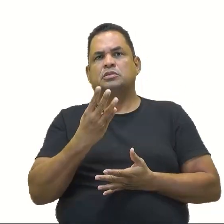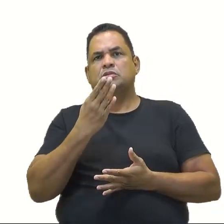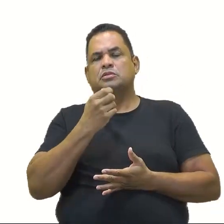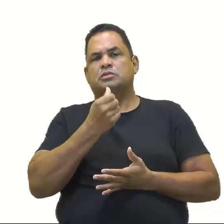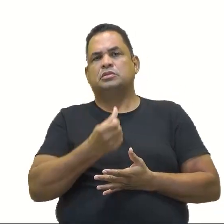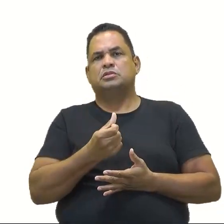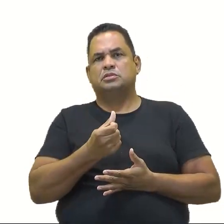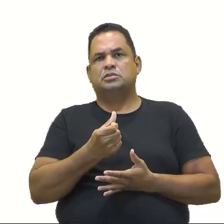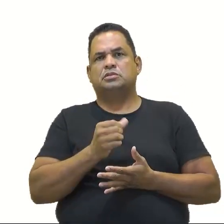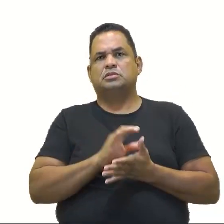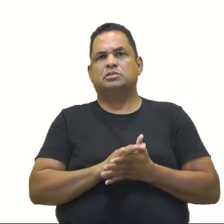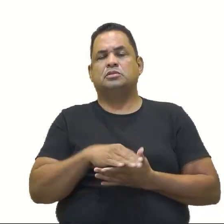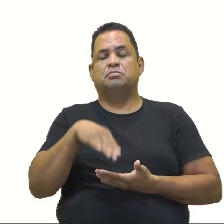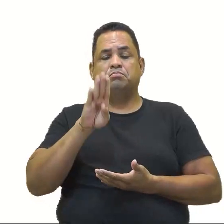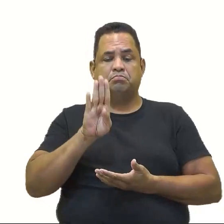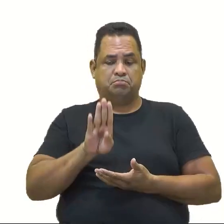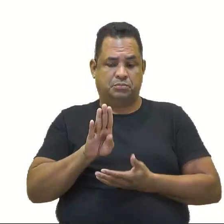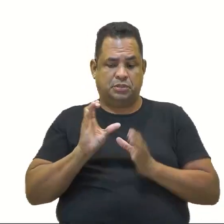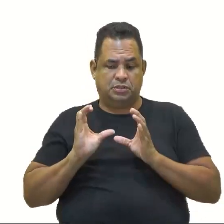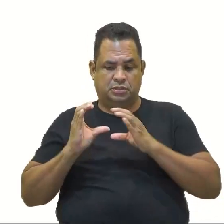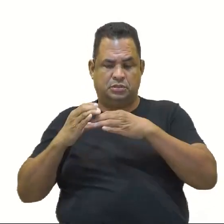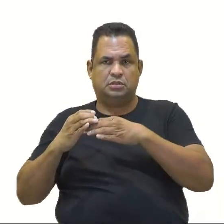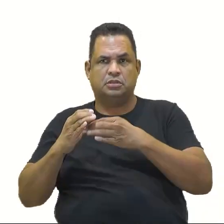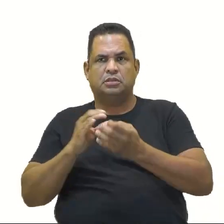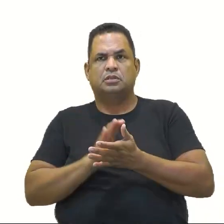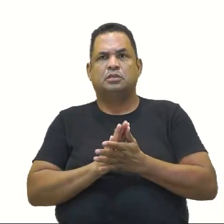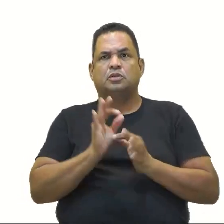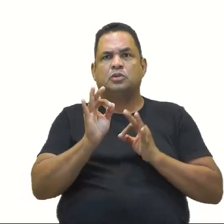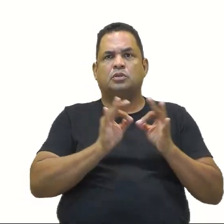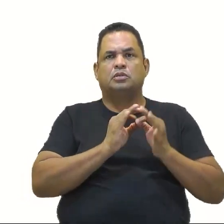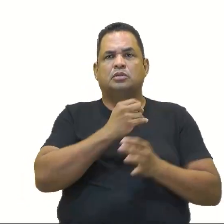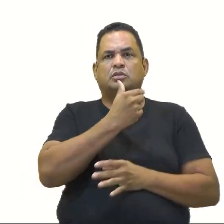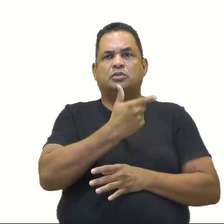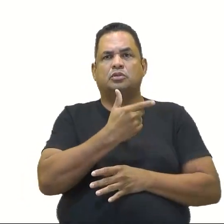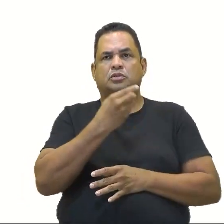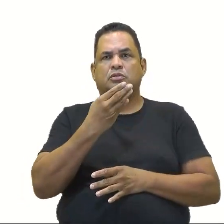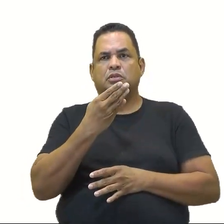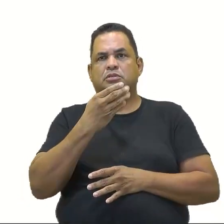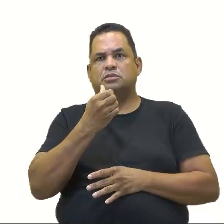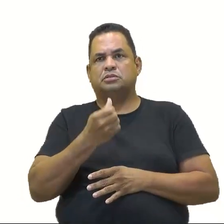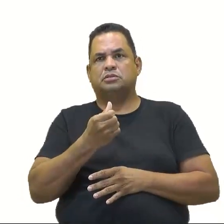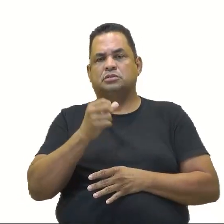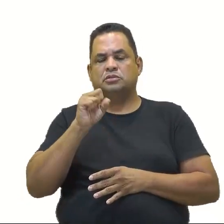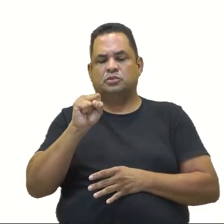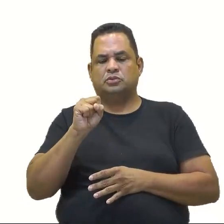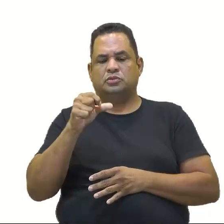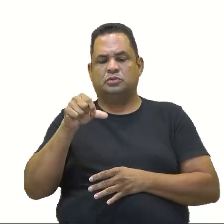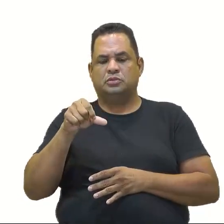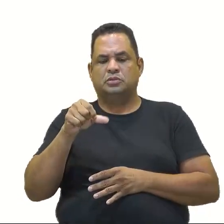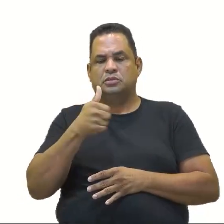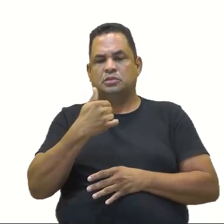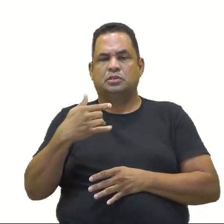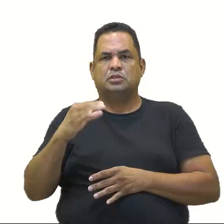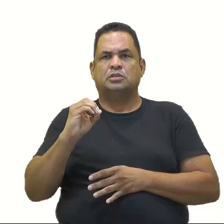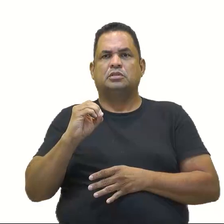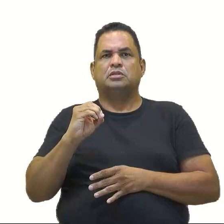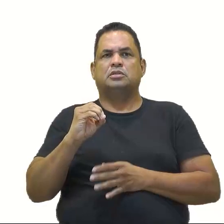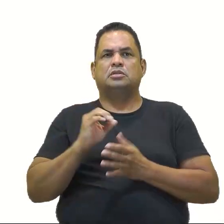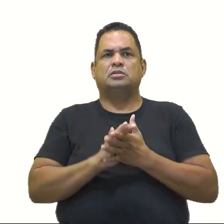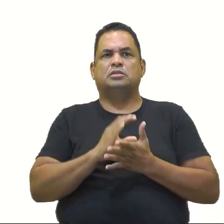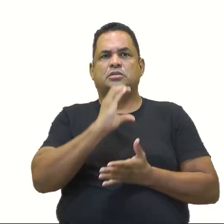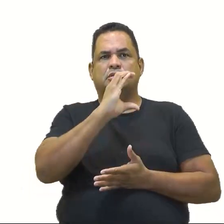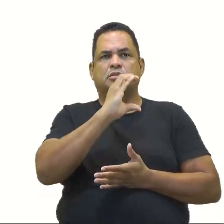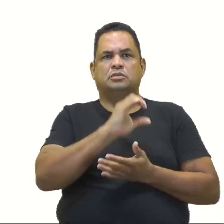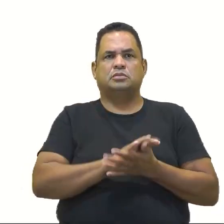5 e 6, o conjunto B formado pelos elementos 2, 4, 6, 8 e 10 e o conjunto